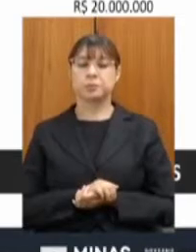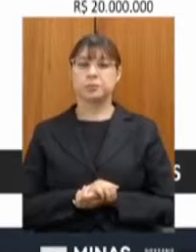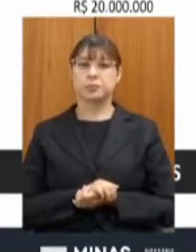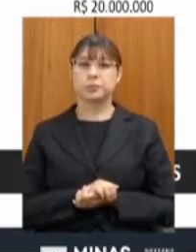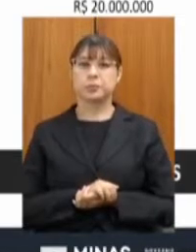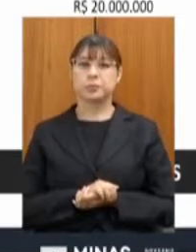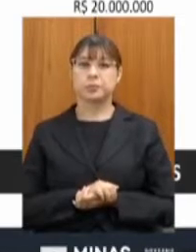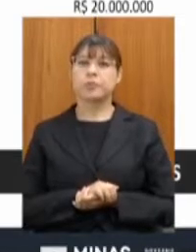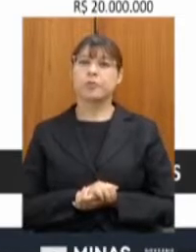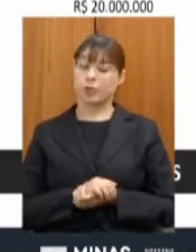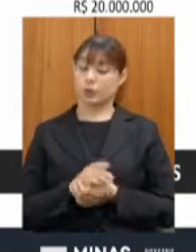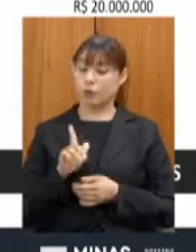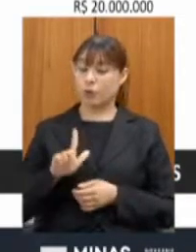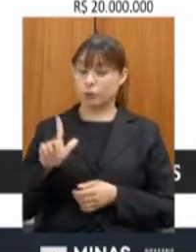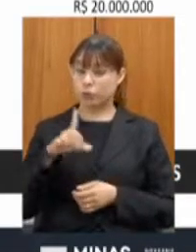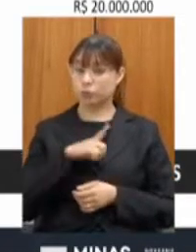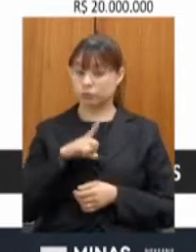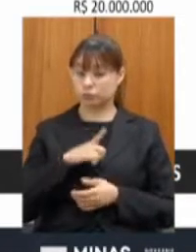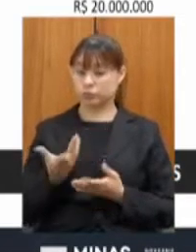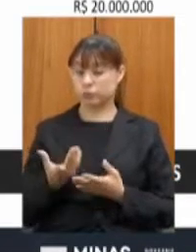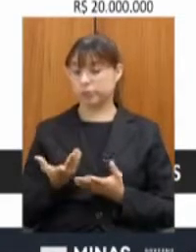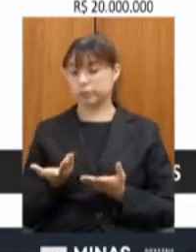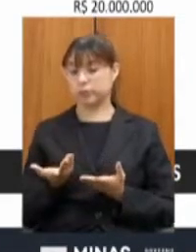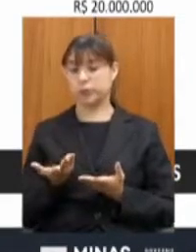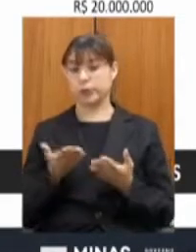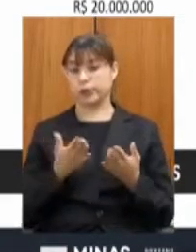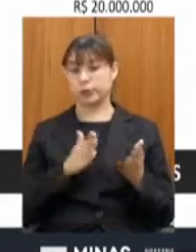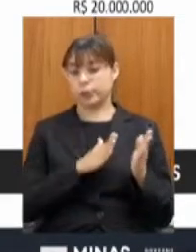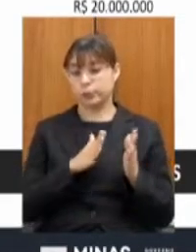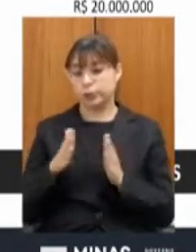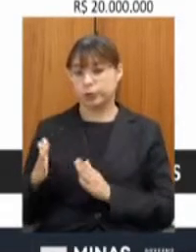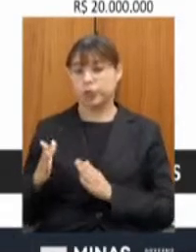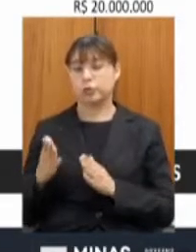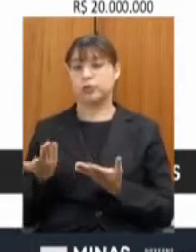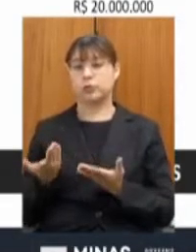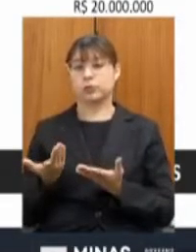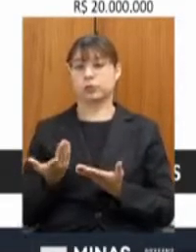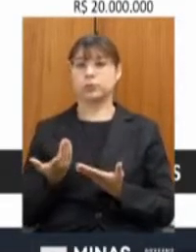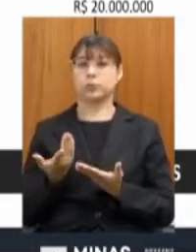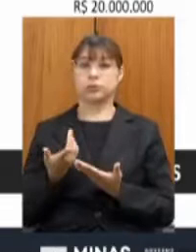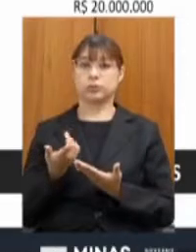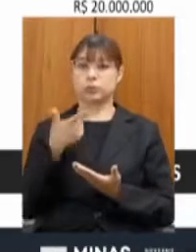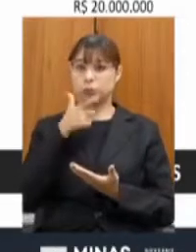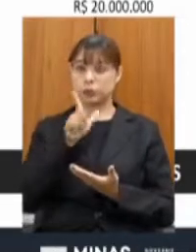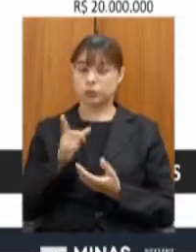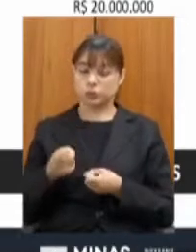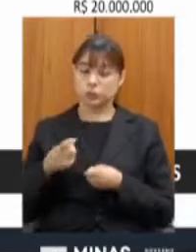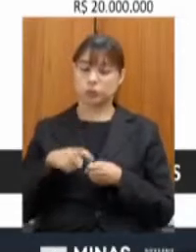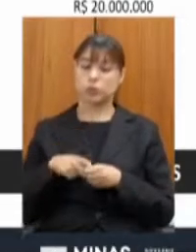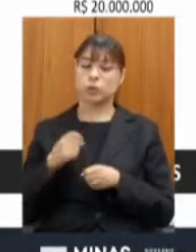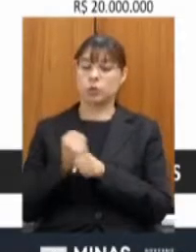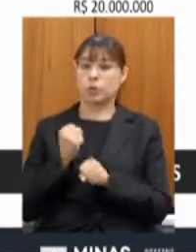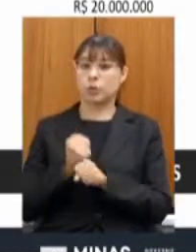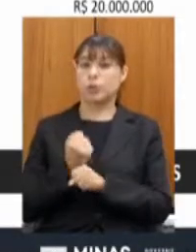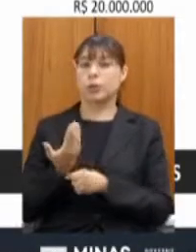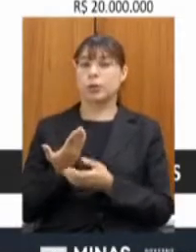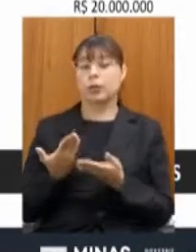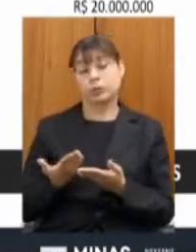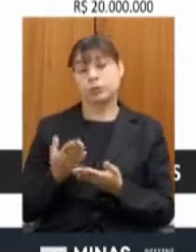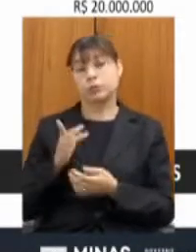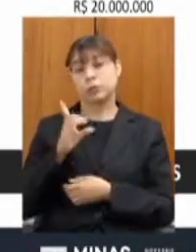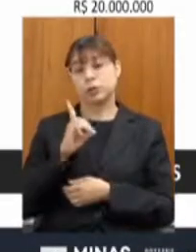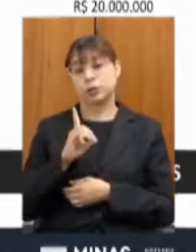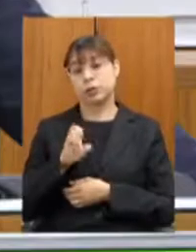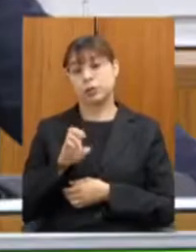naturalmente existe um trâmite burocrático para para a retomada da obra então o DR optou